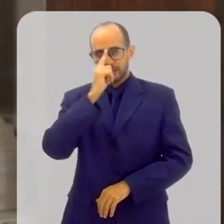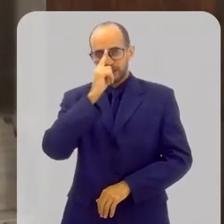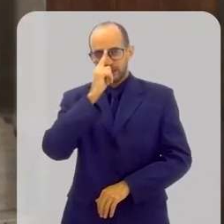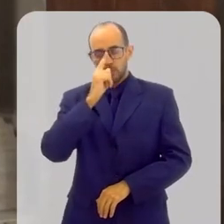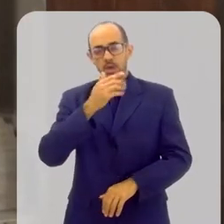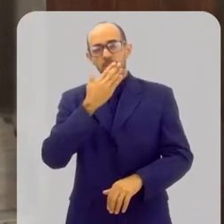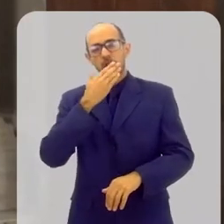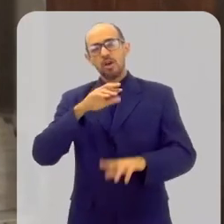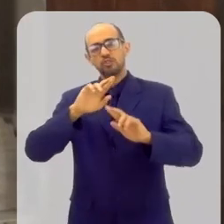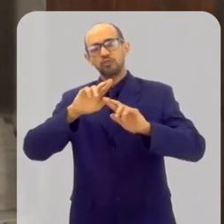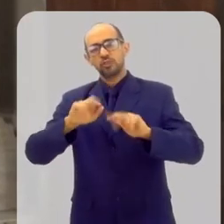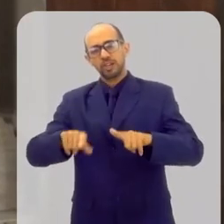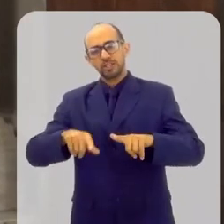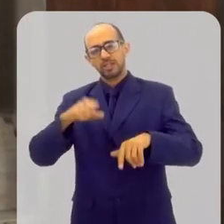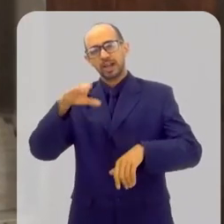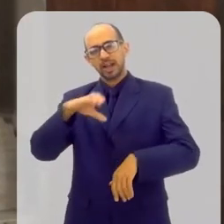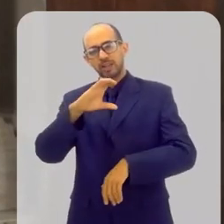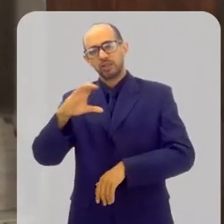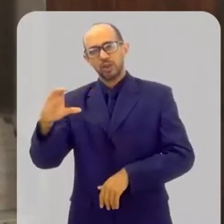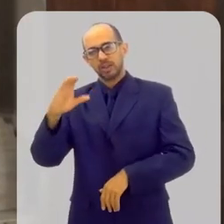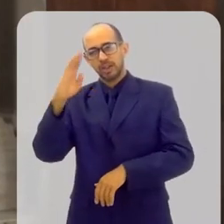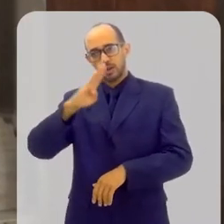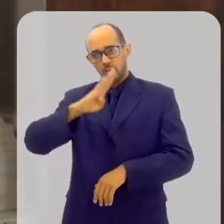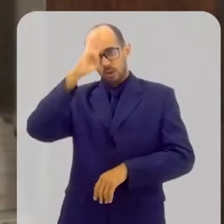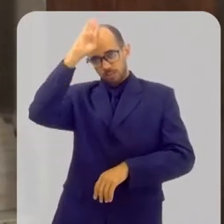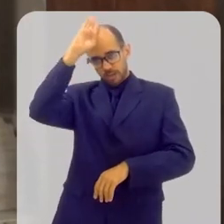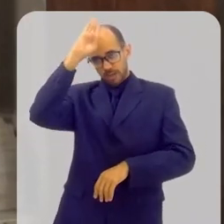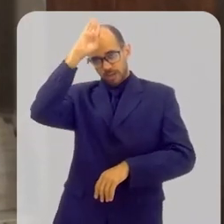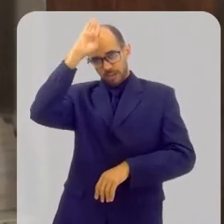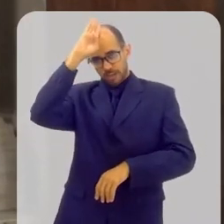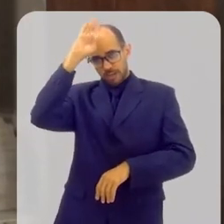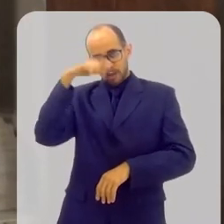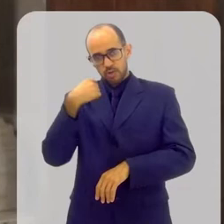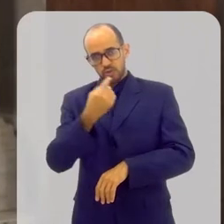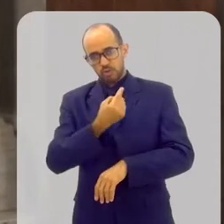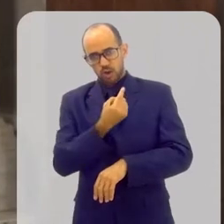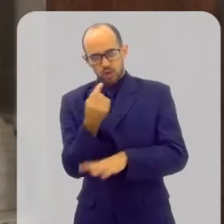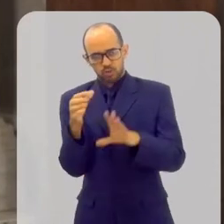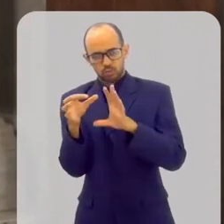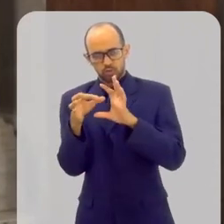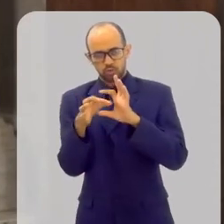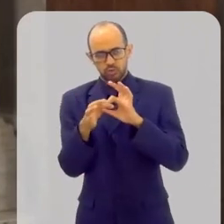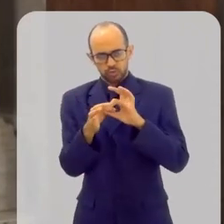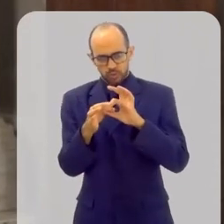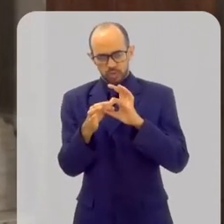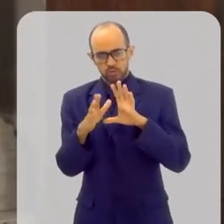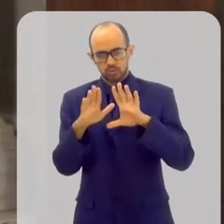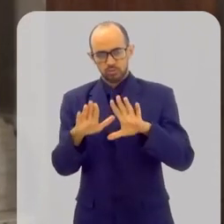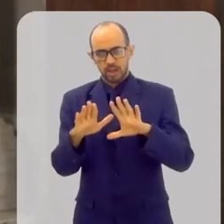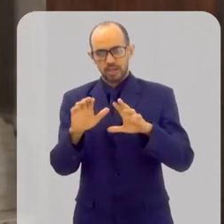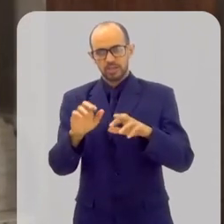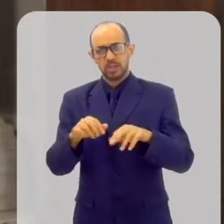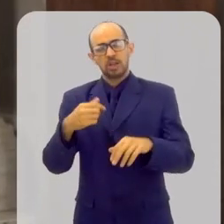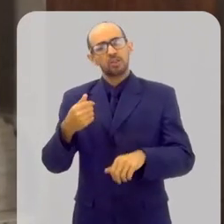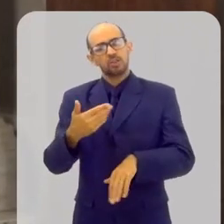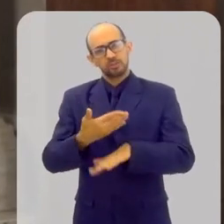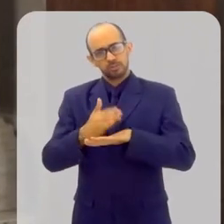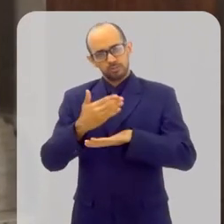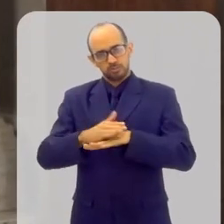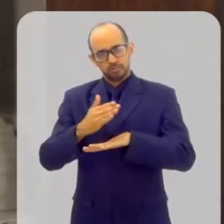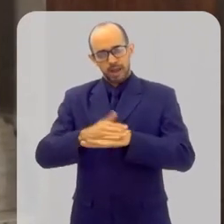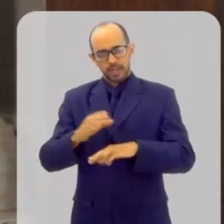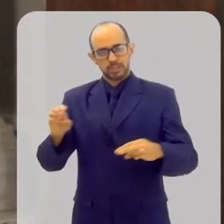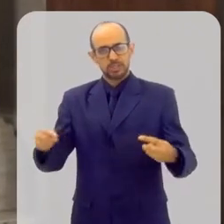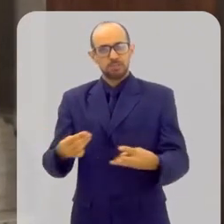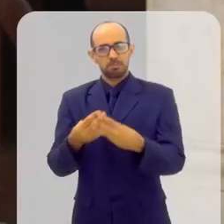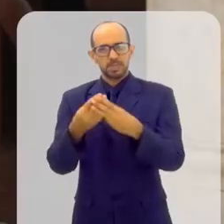e aquilo que tem de diferente em relação à Igreja Católica Romana. Apesar de sermos todos em comunhão, nossos ritos são celebrados de uma